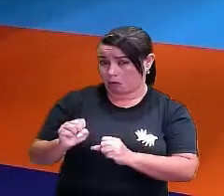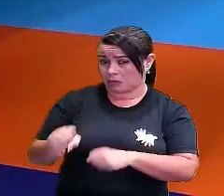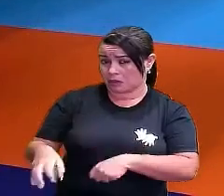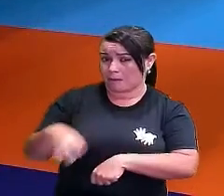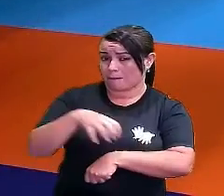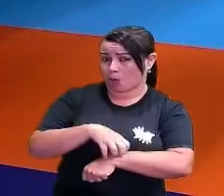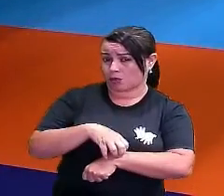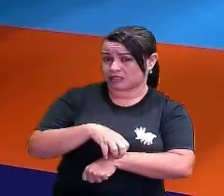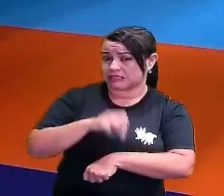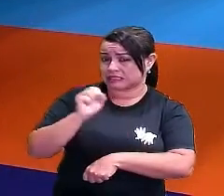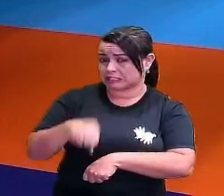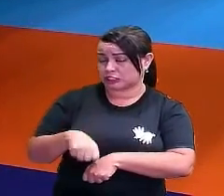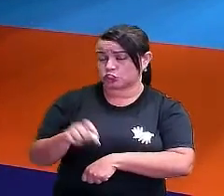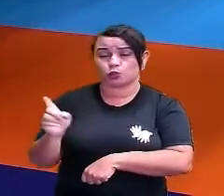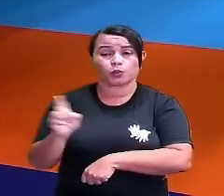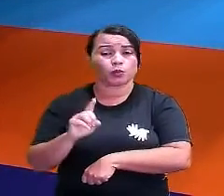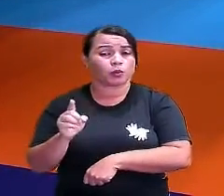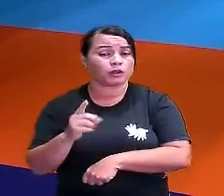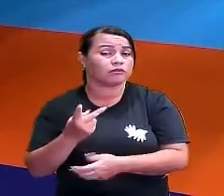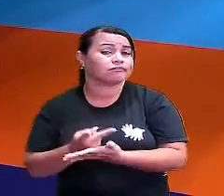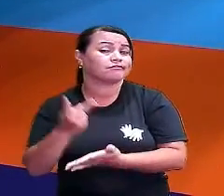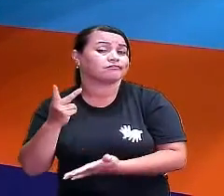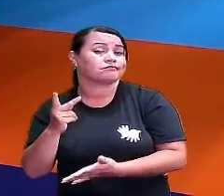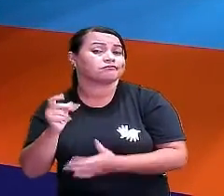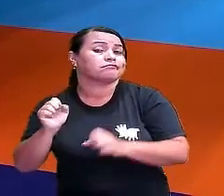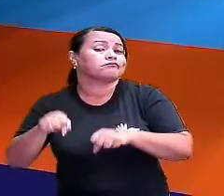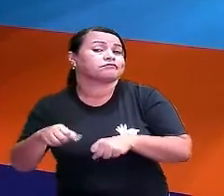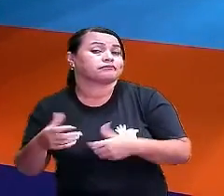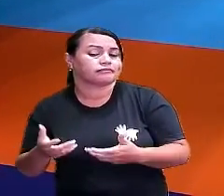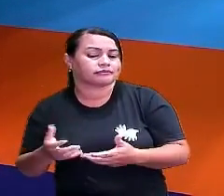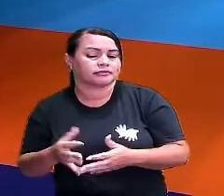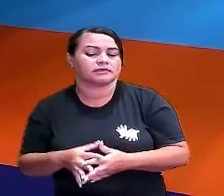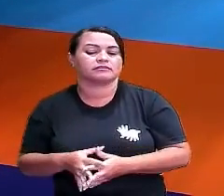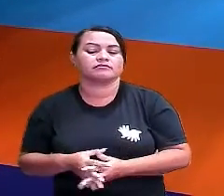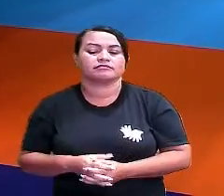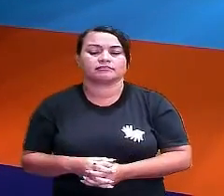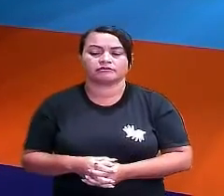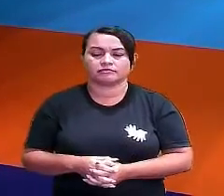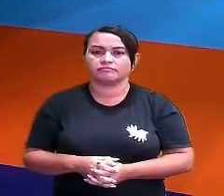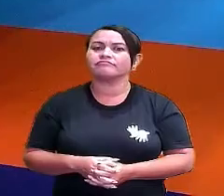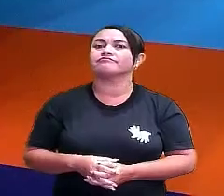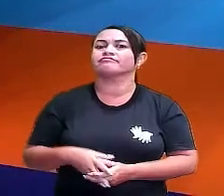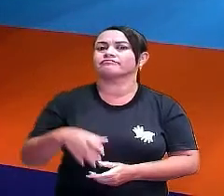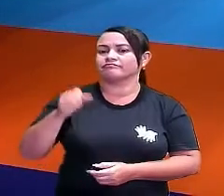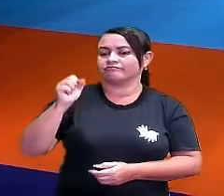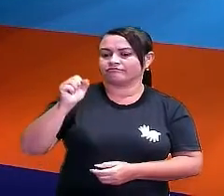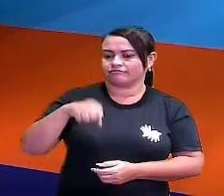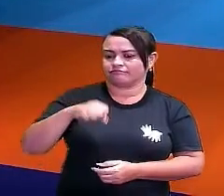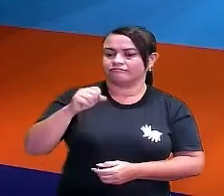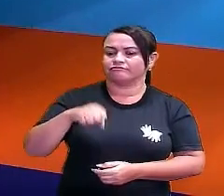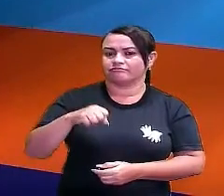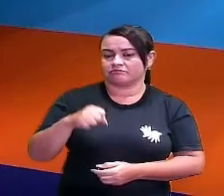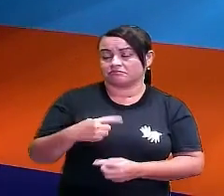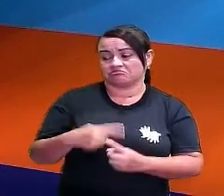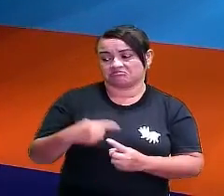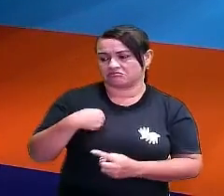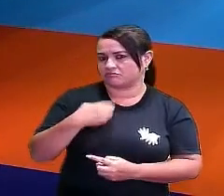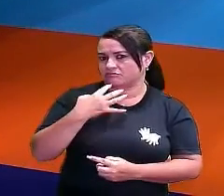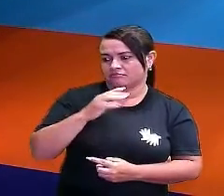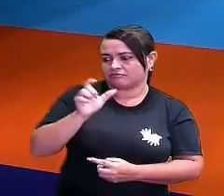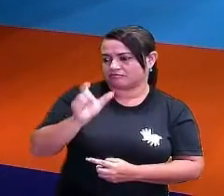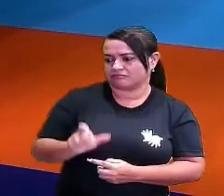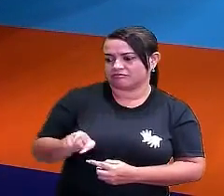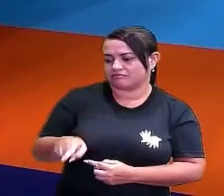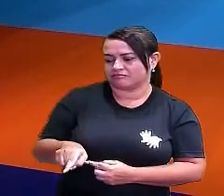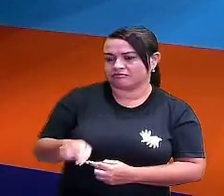ou é improvável desse cãozinho me morder? É mais provável, né? Porque eu não conheço cachorro, não sei